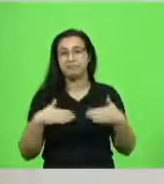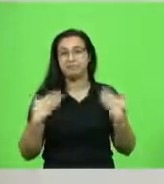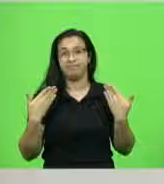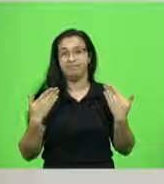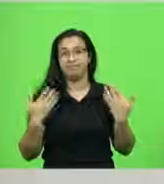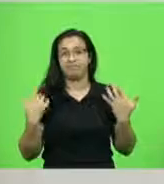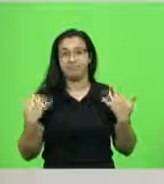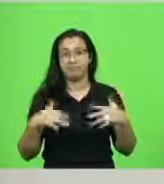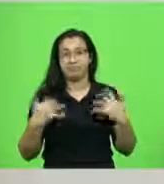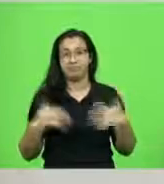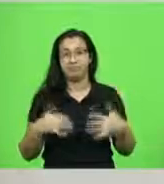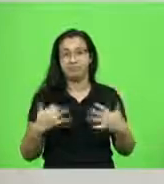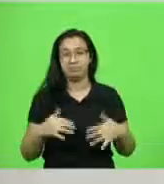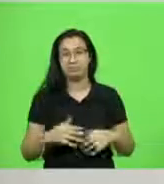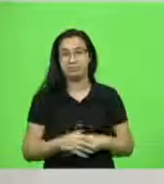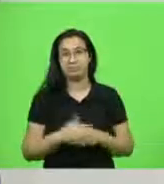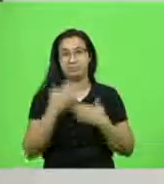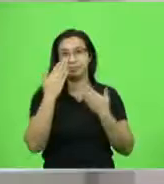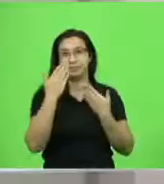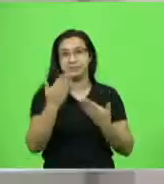questão da ANE. Muito obrigado, presidente.